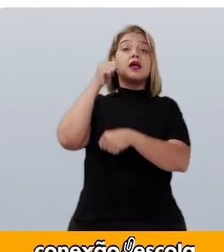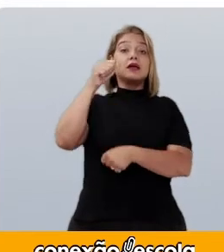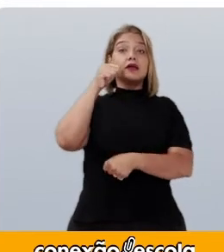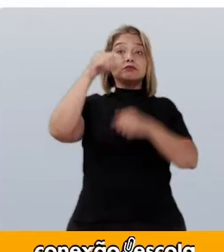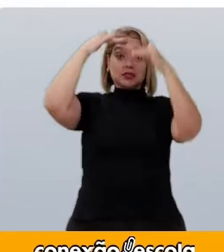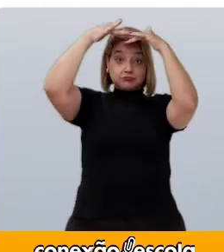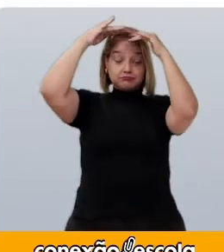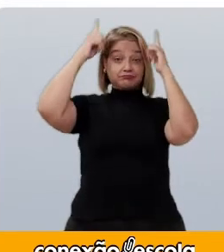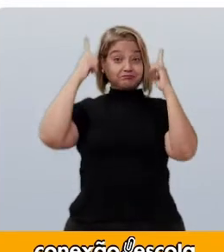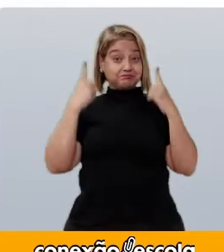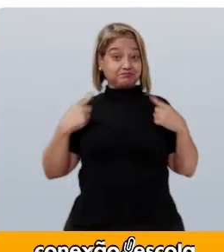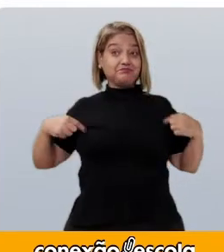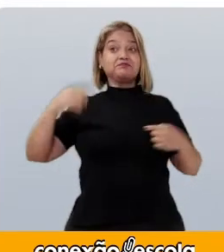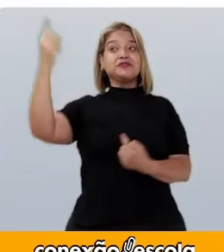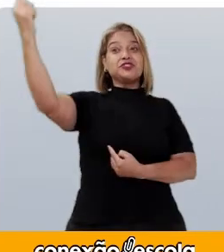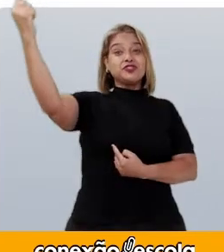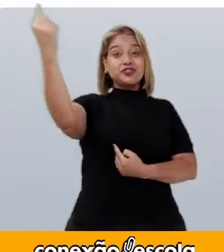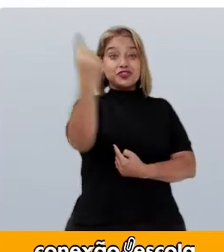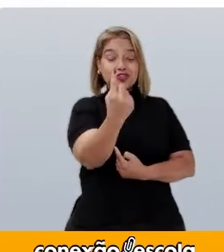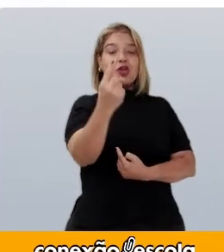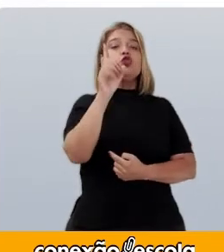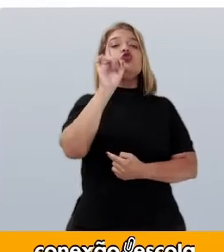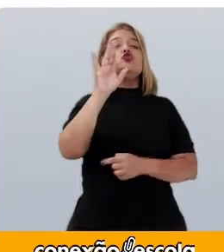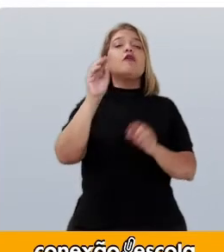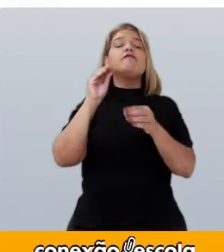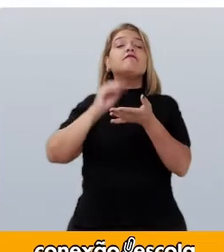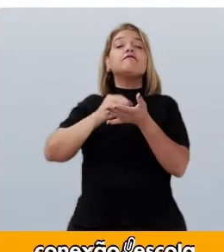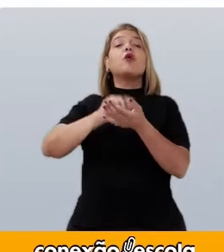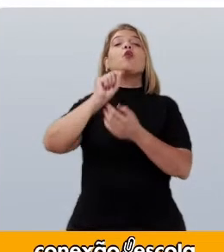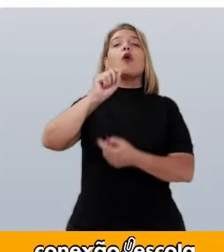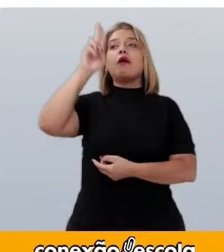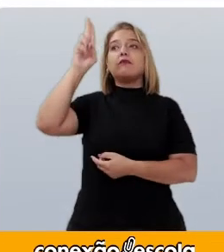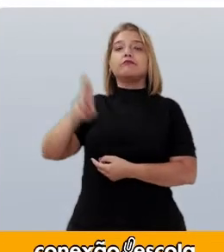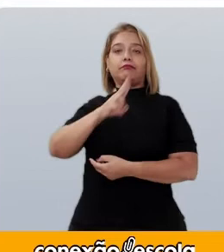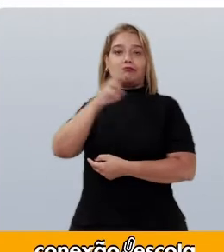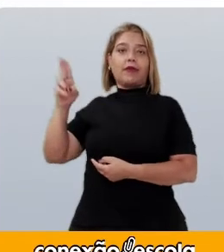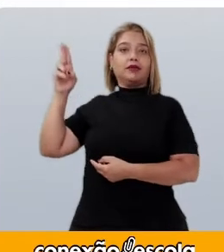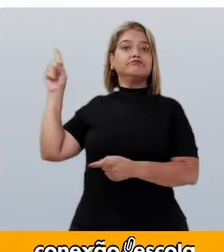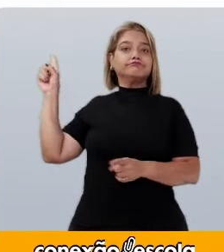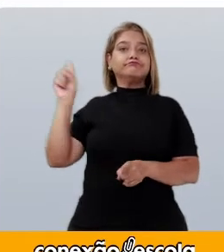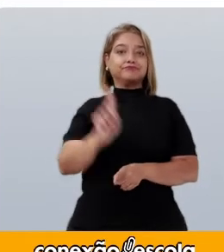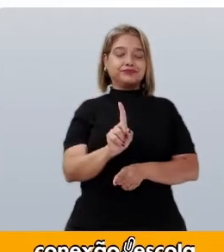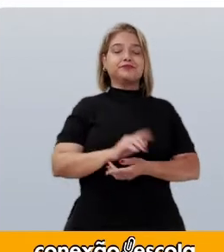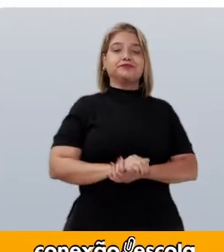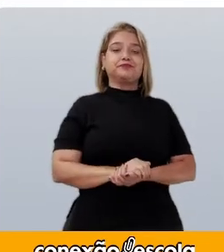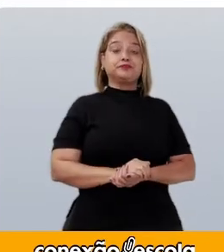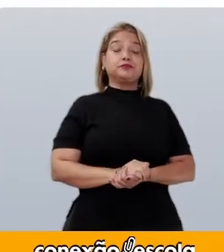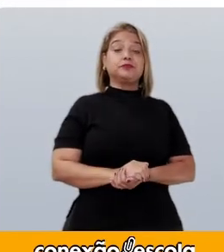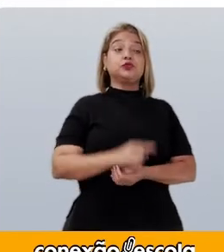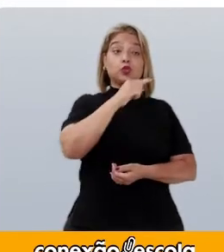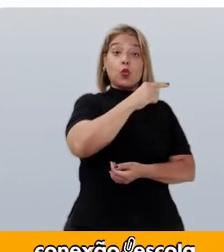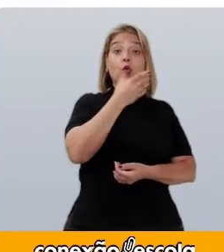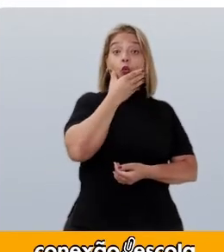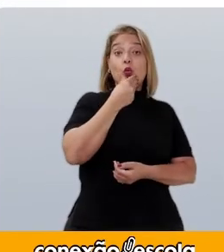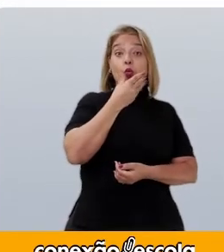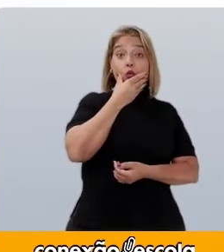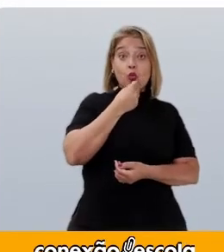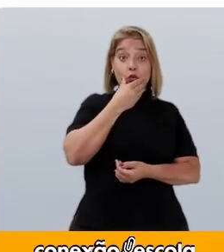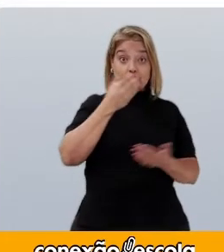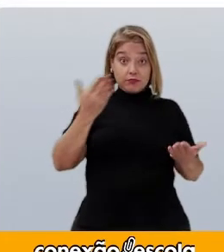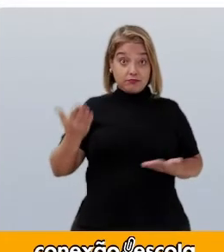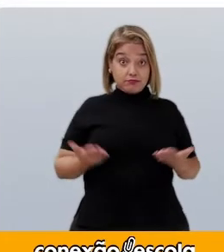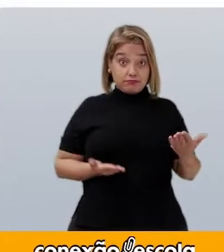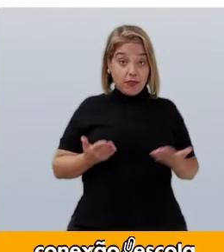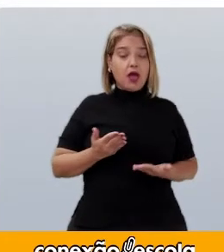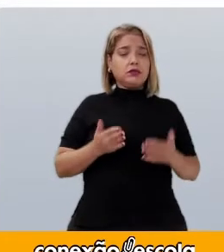só faltando o padre para os casar. O caboclo pediu licença para fazer